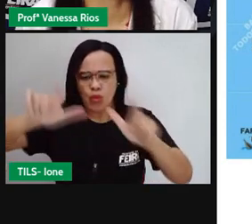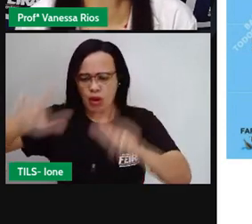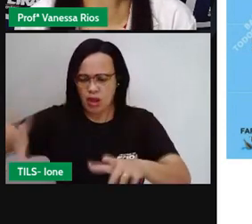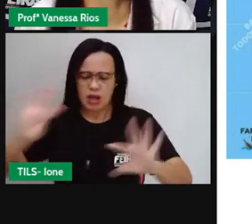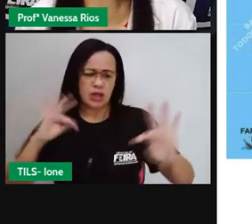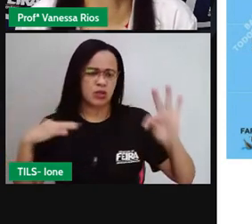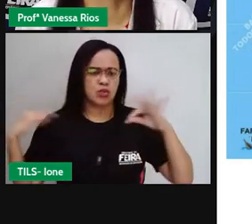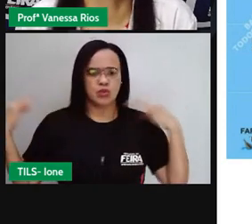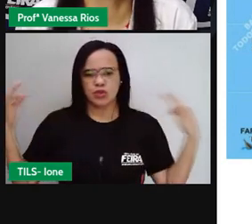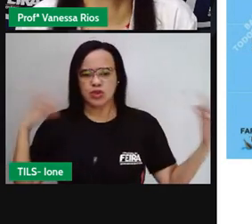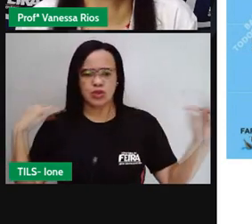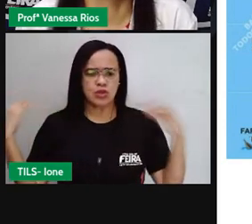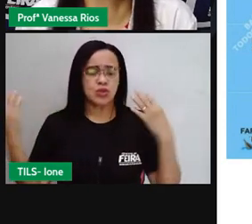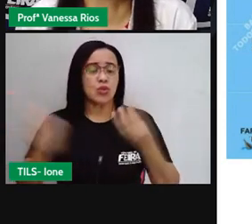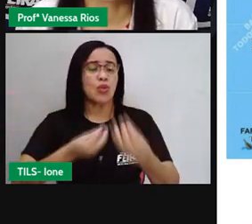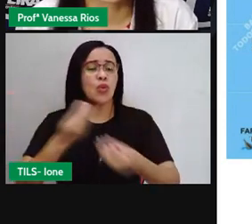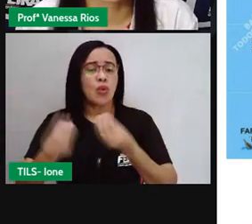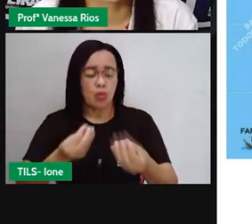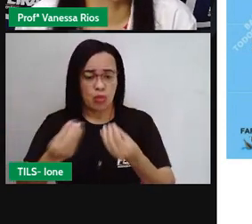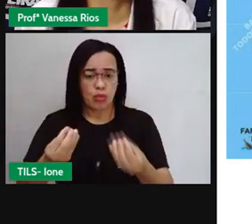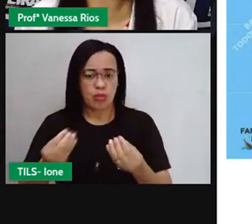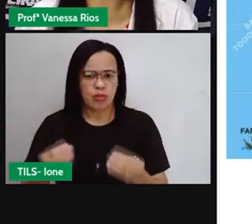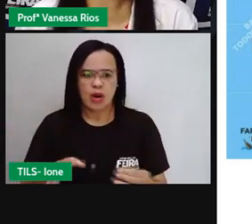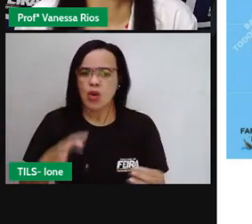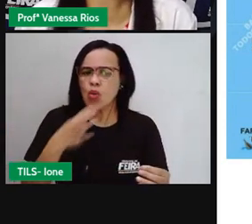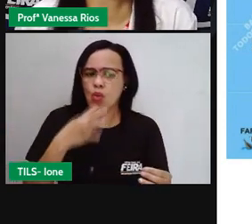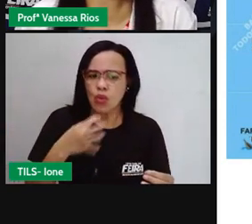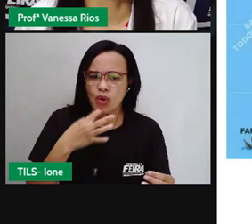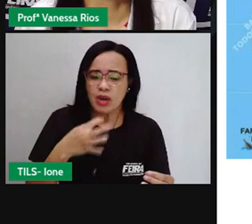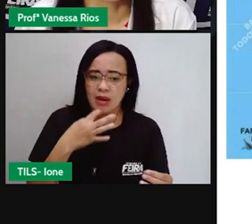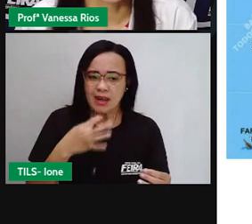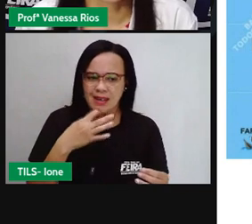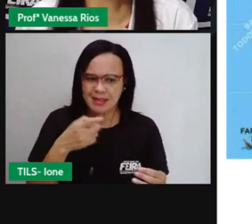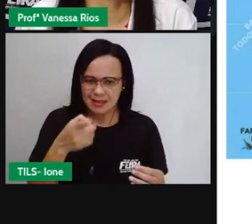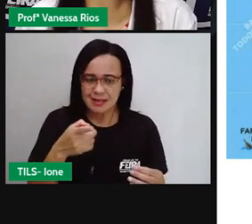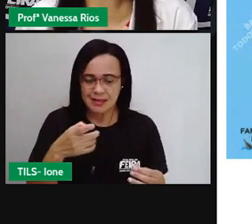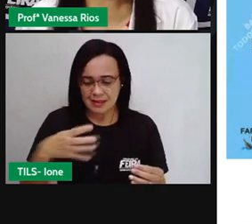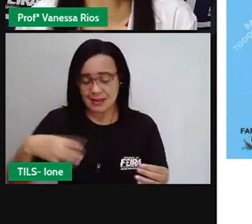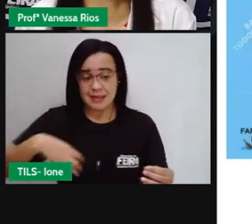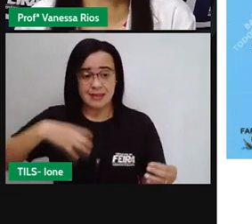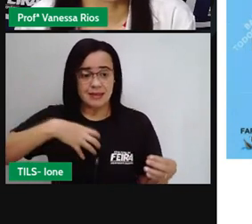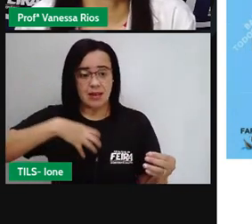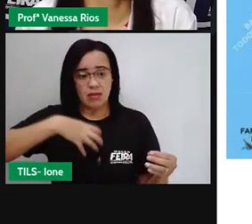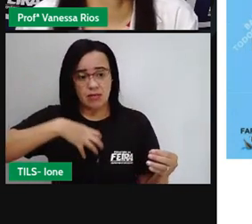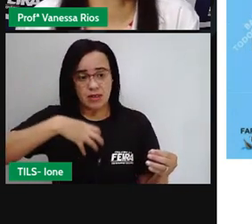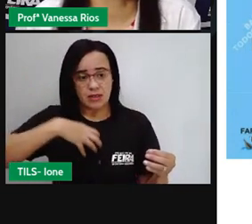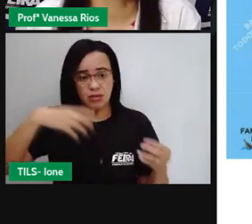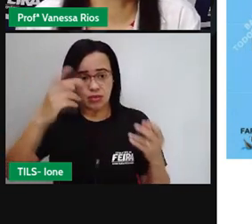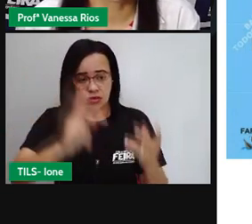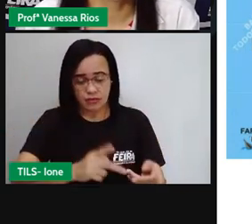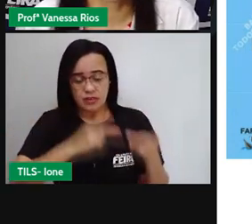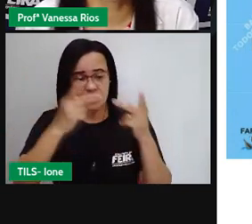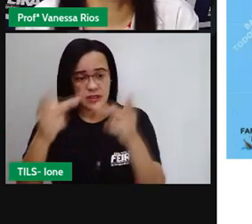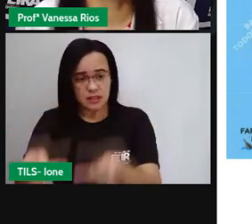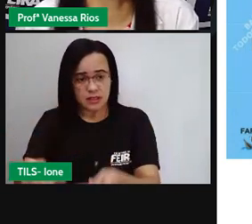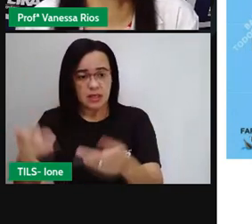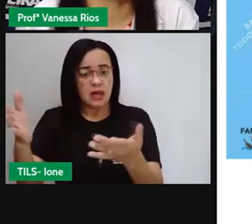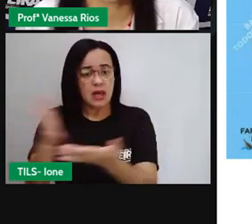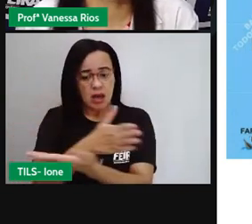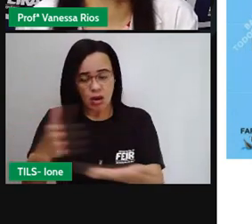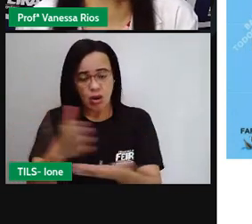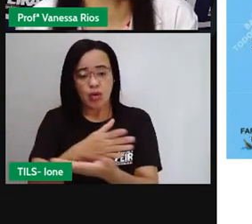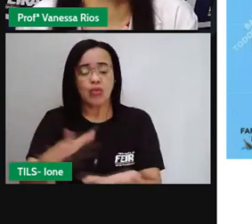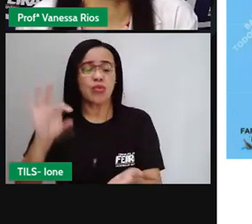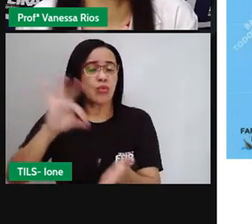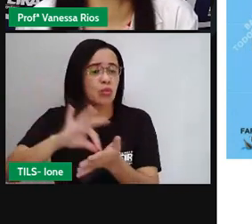cidade? Quem aí já teve a oportunidade de ir a Salvador e de visitar, né? Alguns desses pontos turísticos